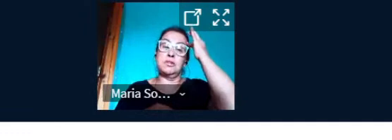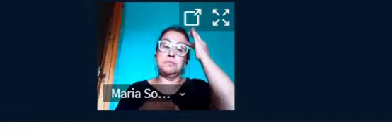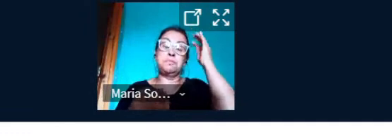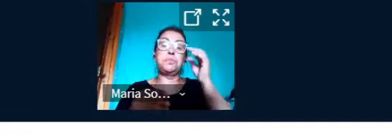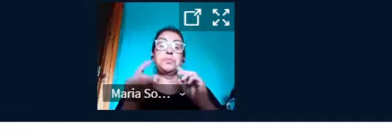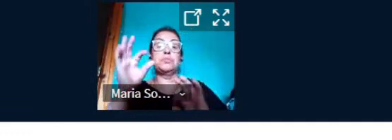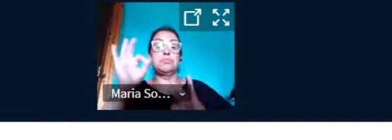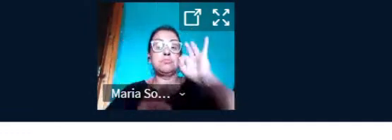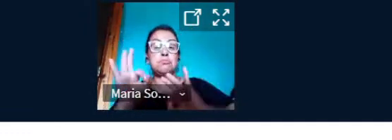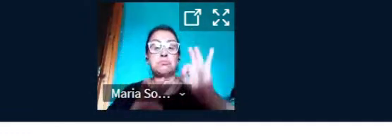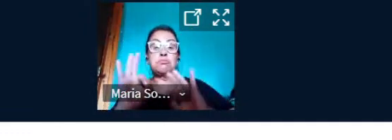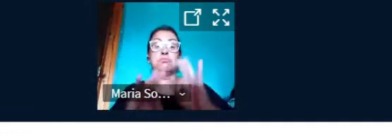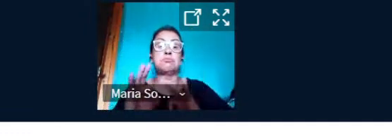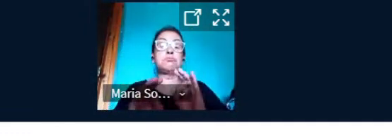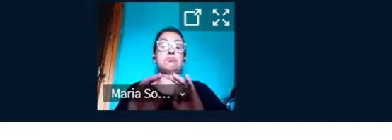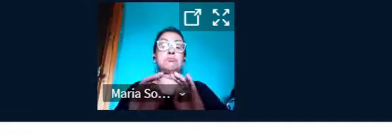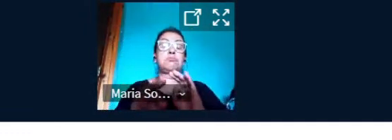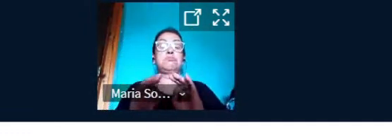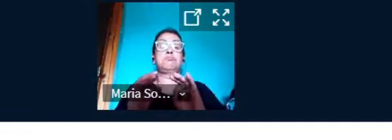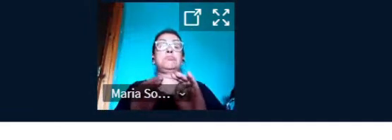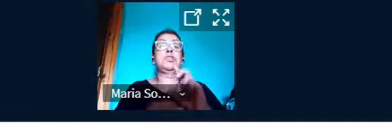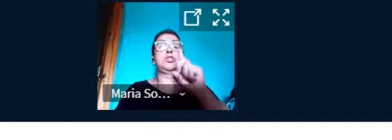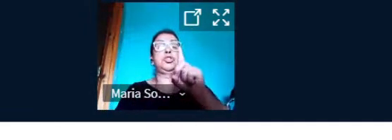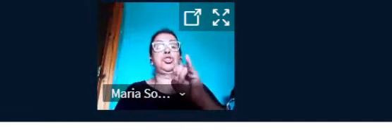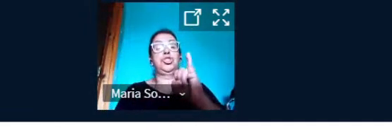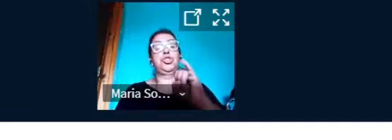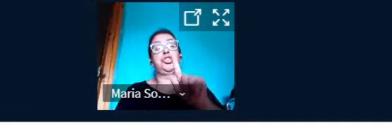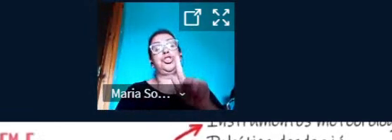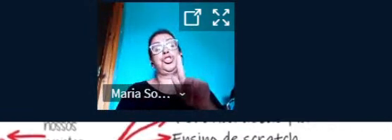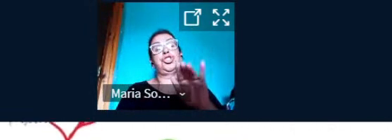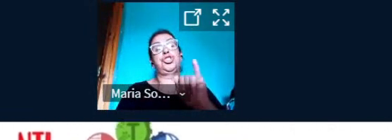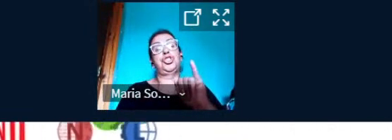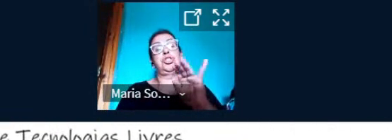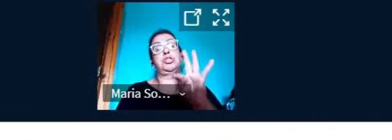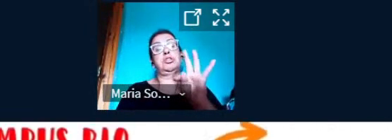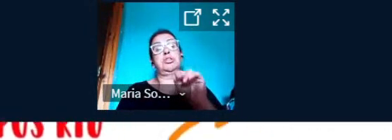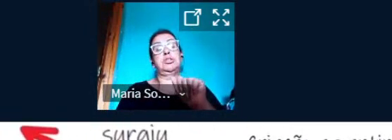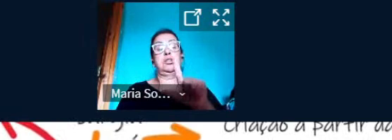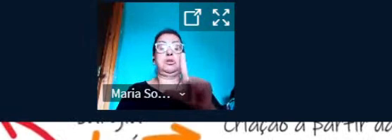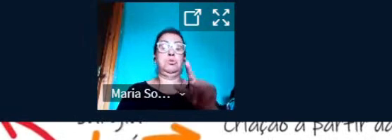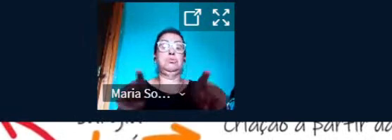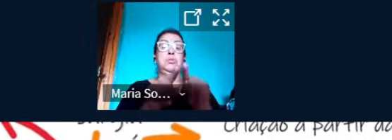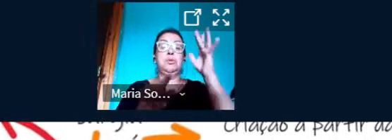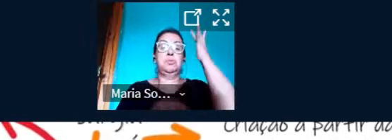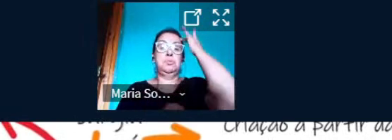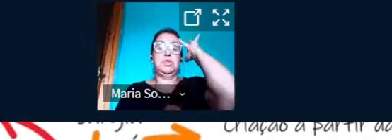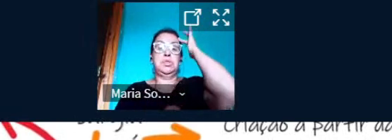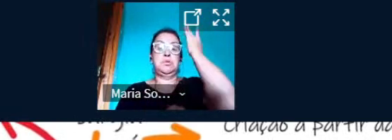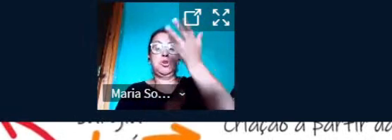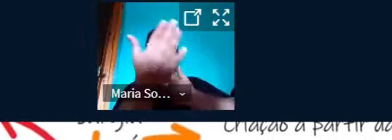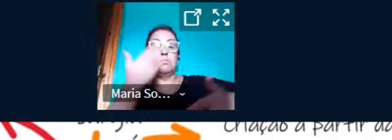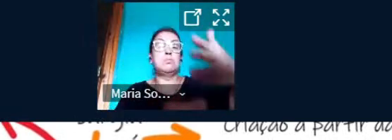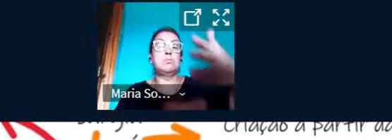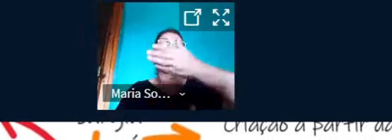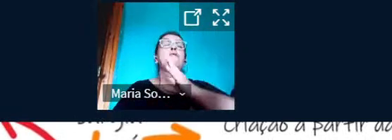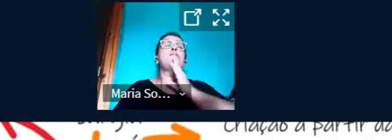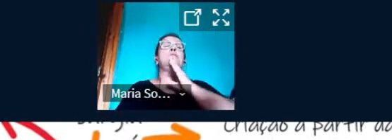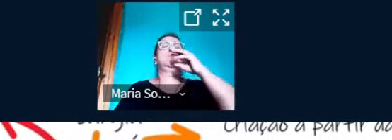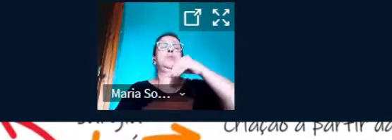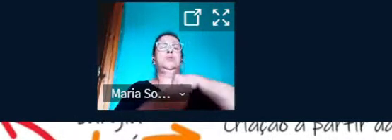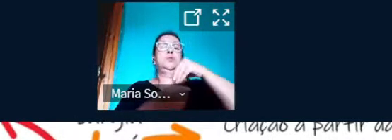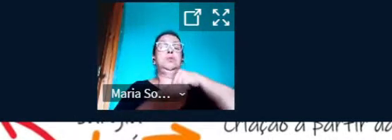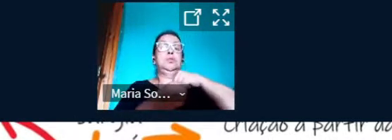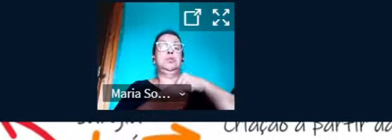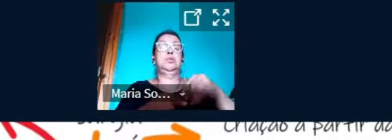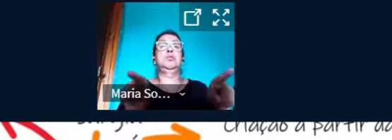a troca de experiências e de amadurecimento e compartilhamento de conhecimento. Por fim, temos a intenção de fortalecer a estruturação do espaço maker